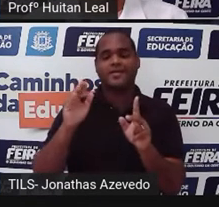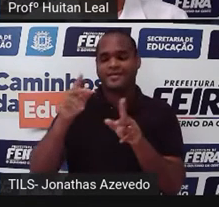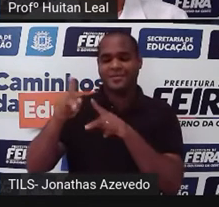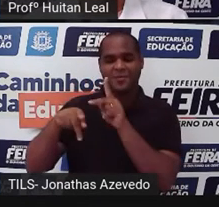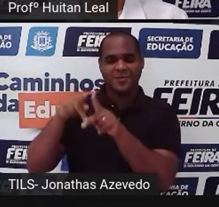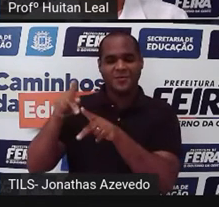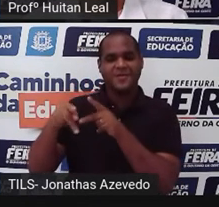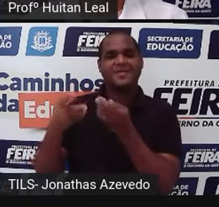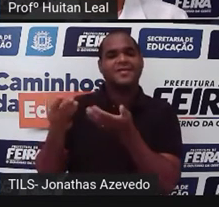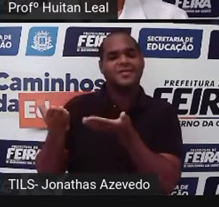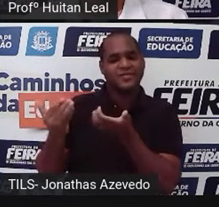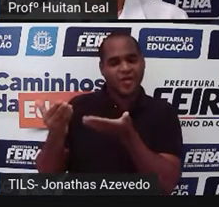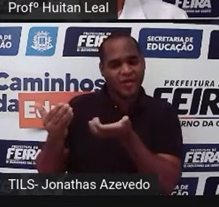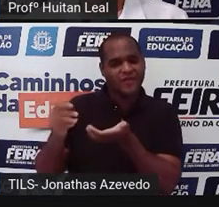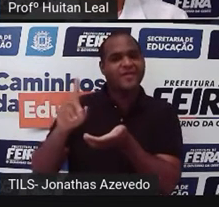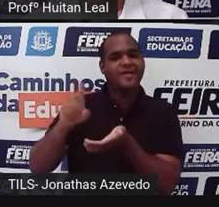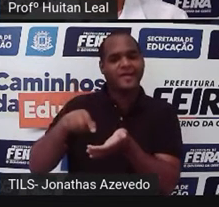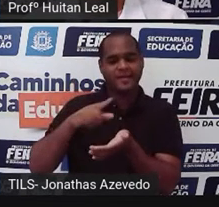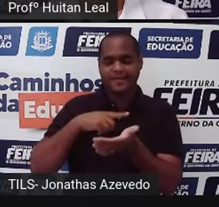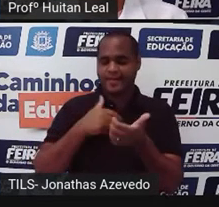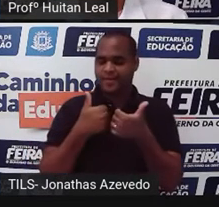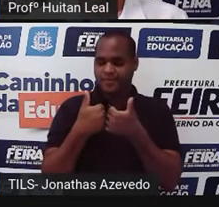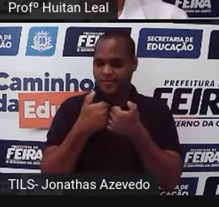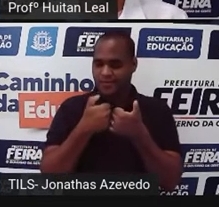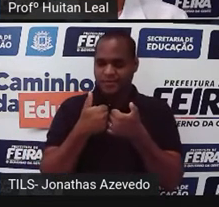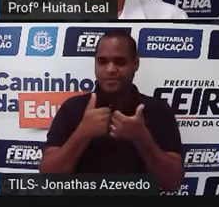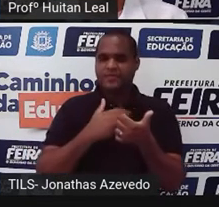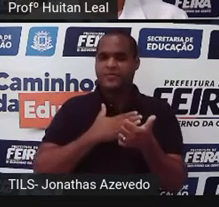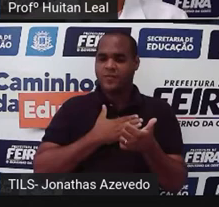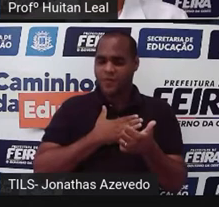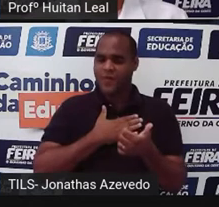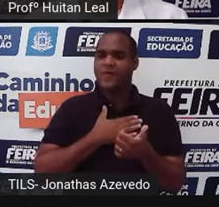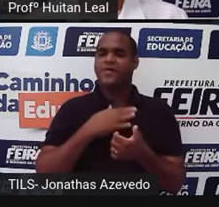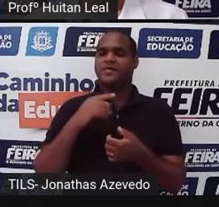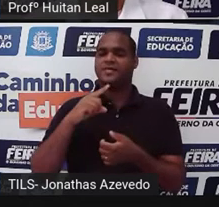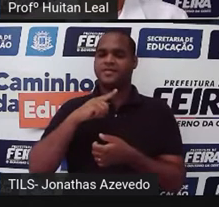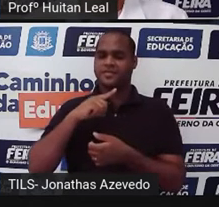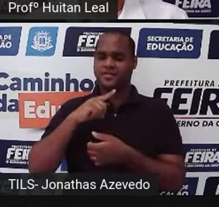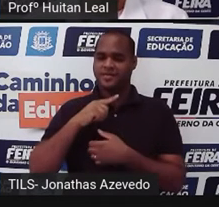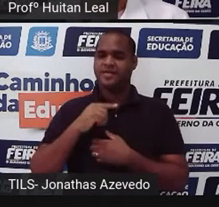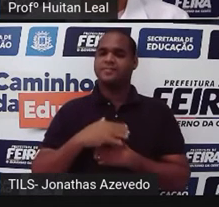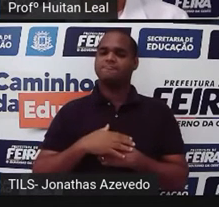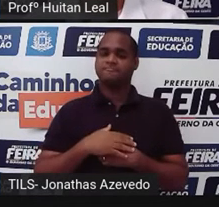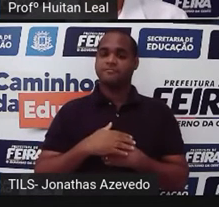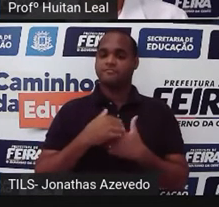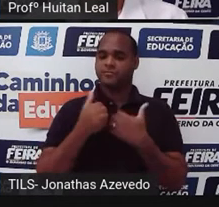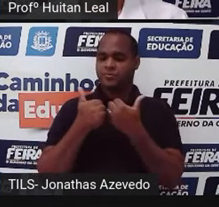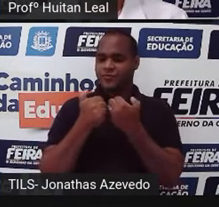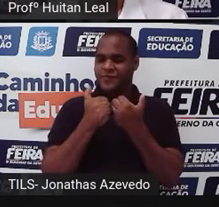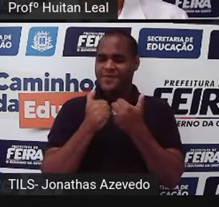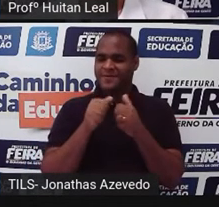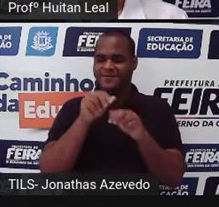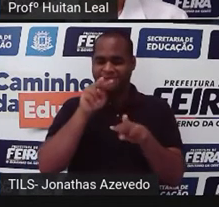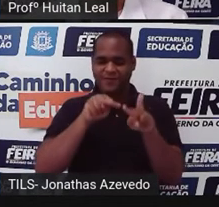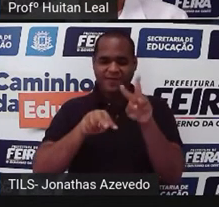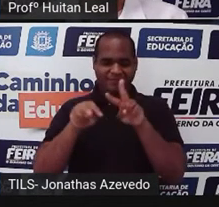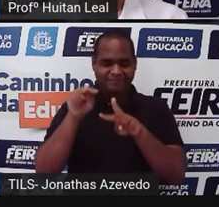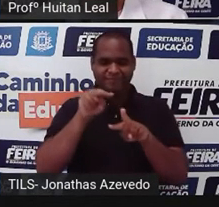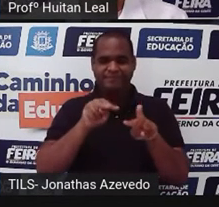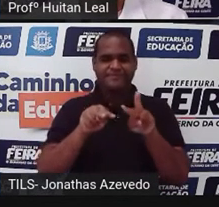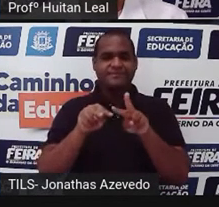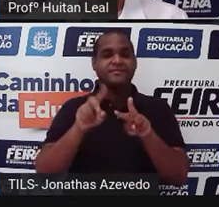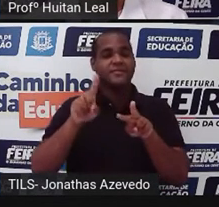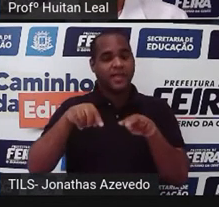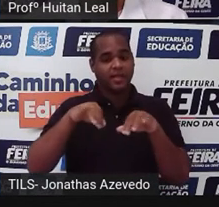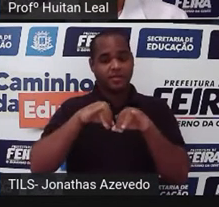mais jovem, que é interessado em videogames, em jogos virtuais, aí sim a